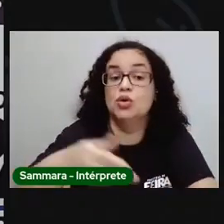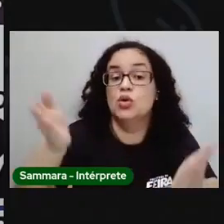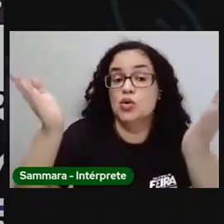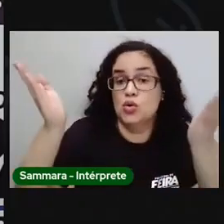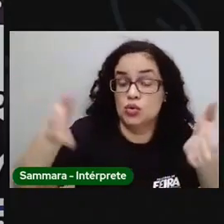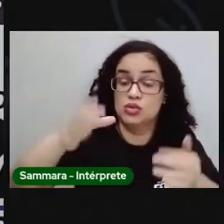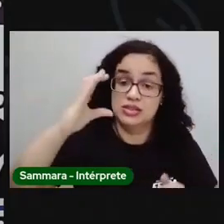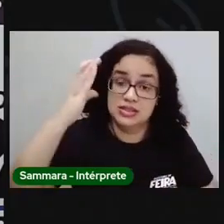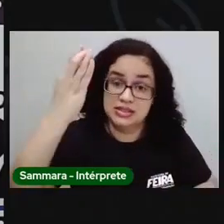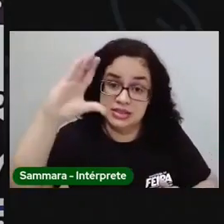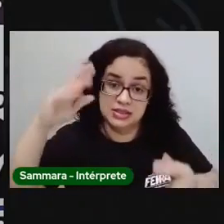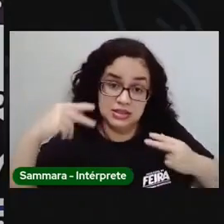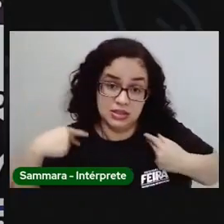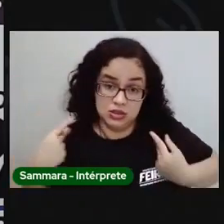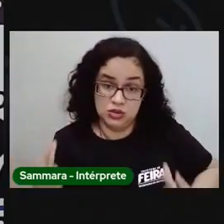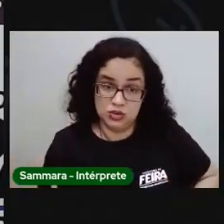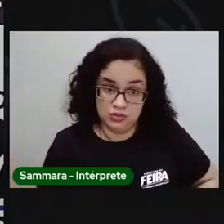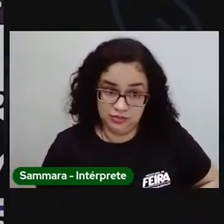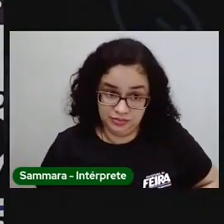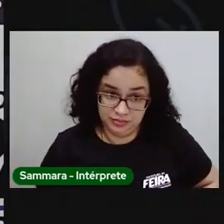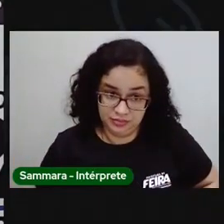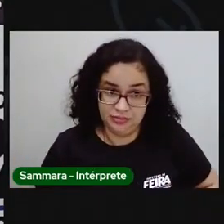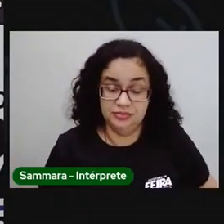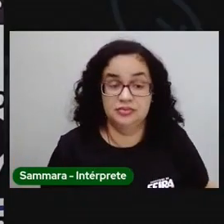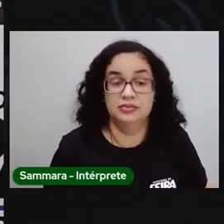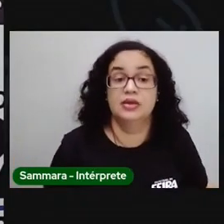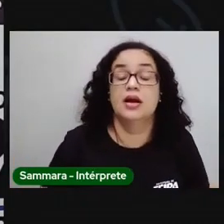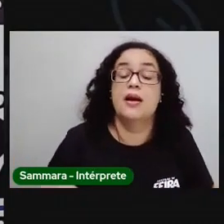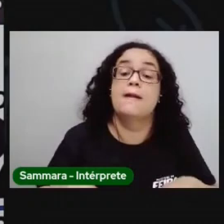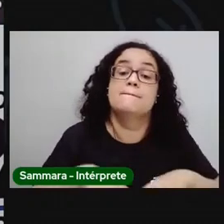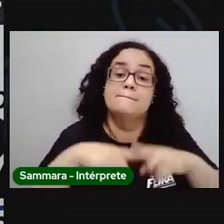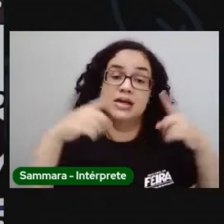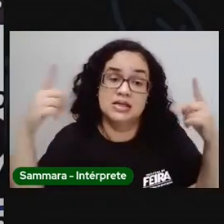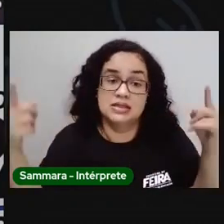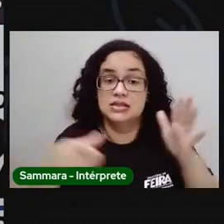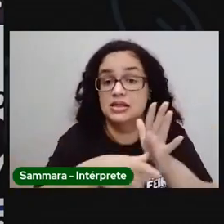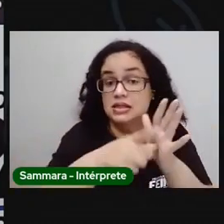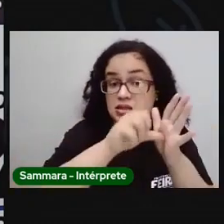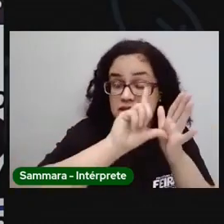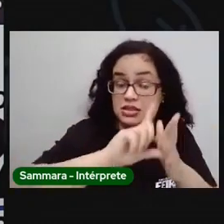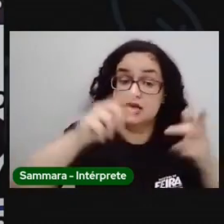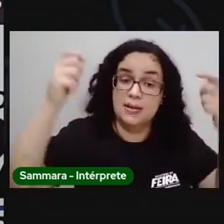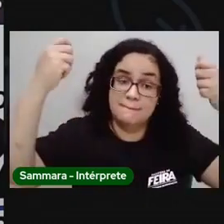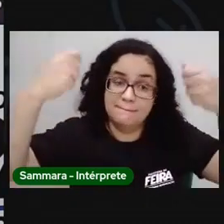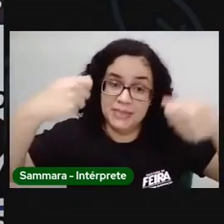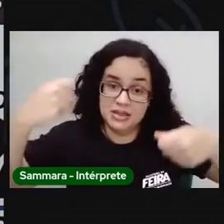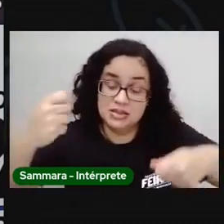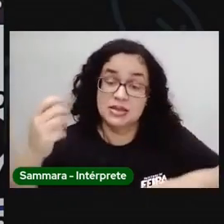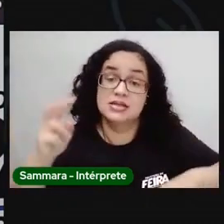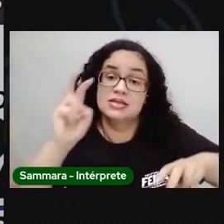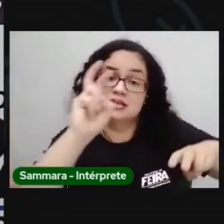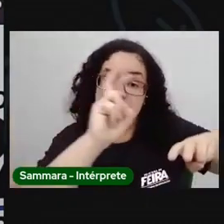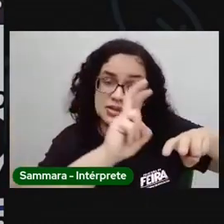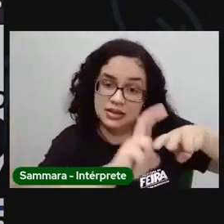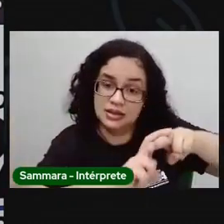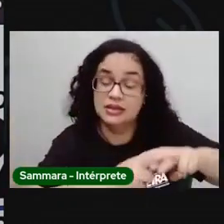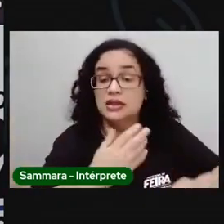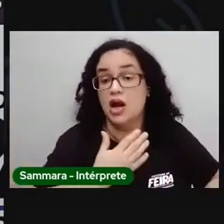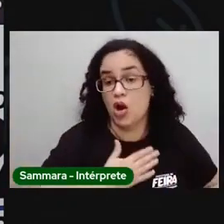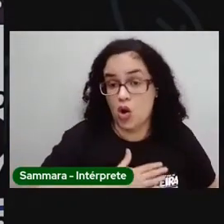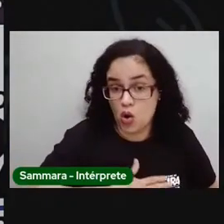ciências humanas. Vamos lá? Mas antes, vocês precisam estar sentados, confortavelmente,